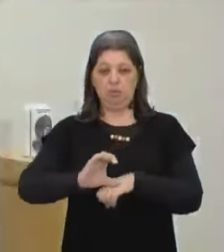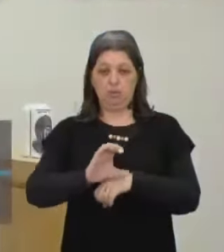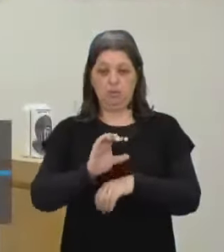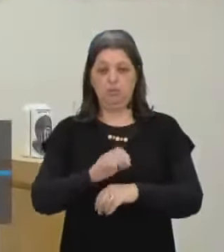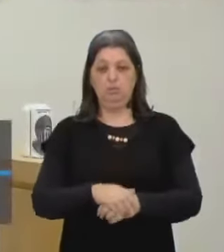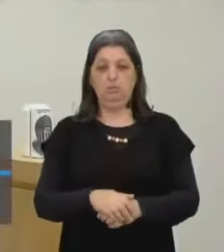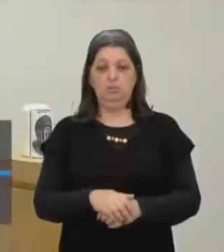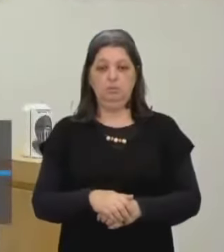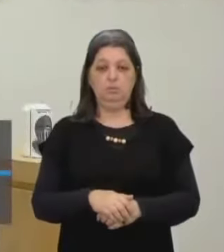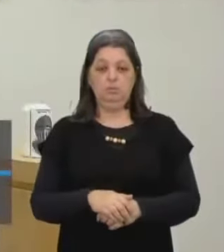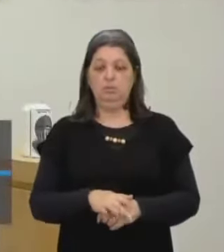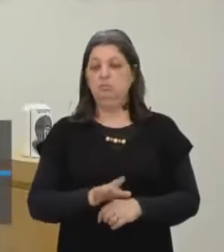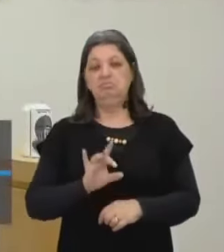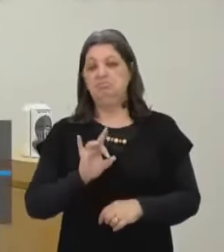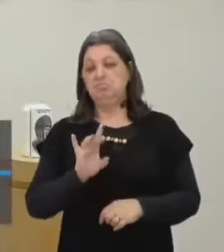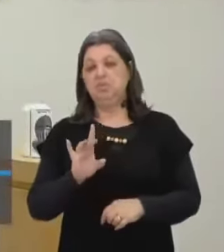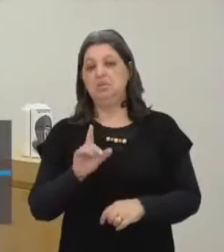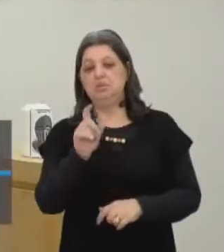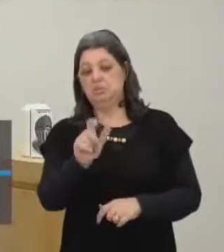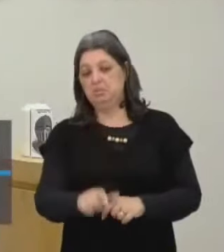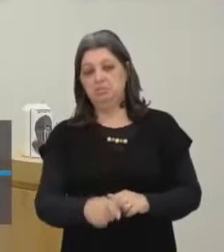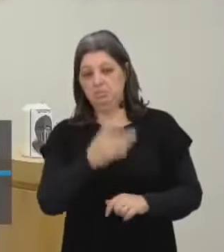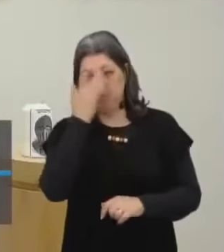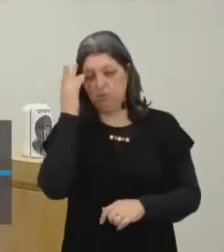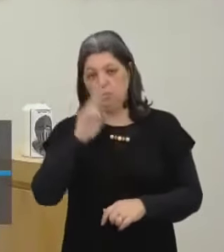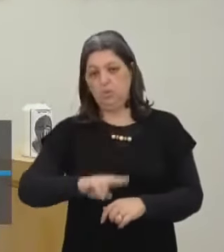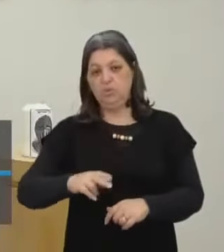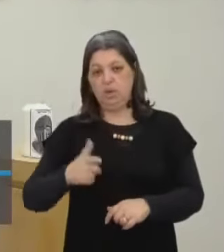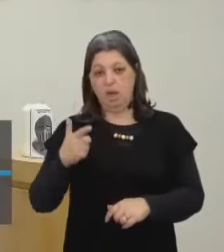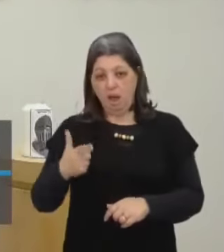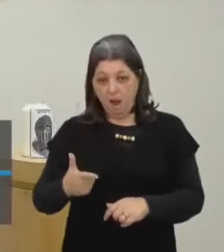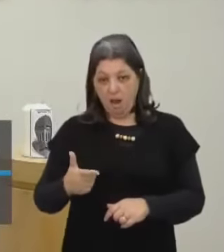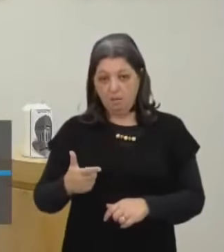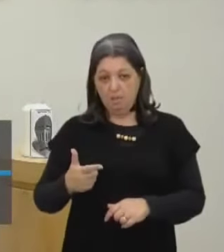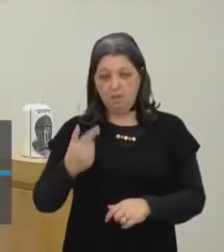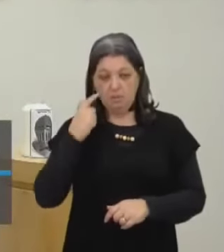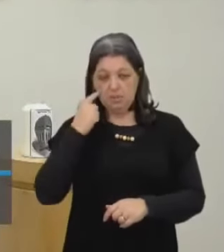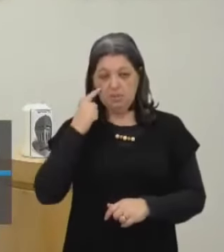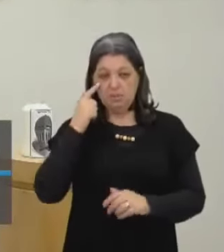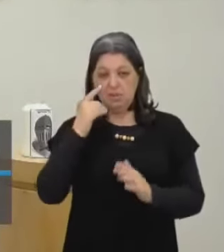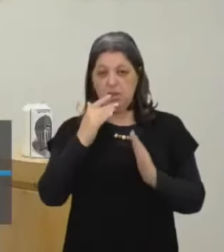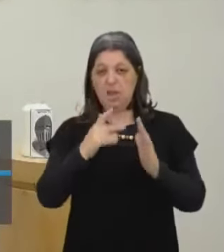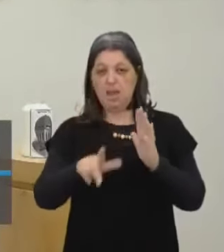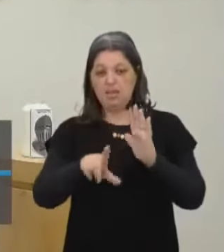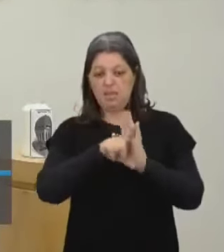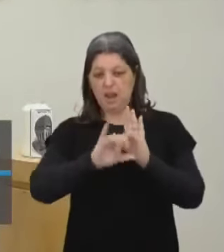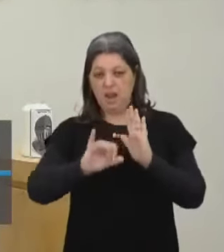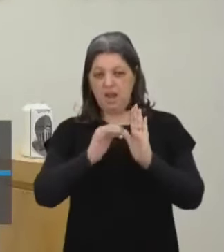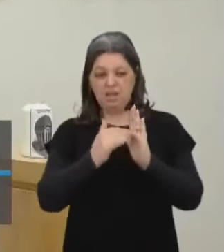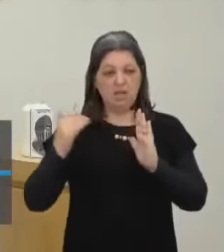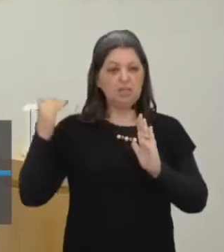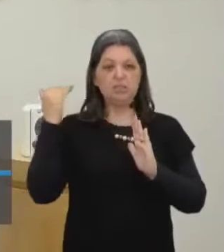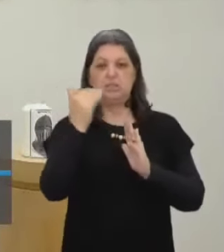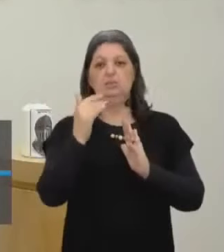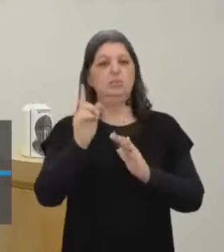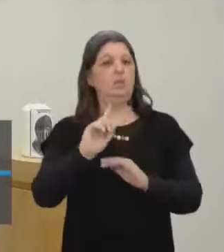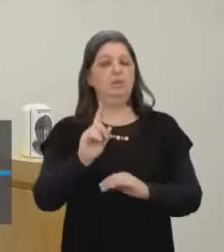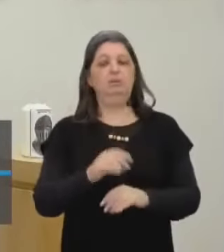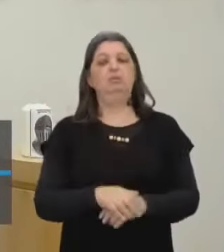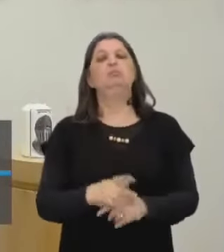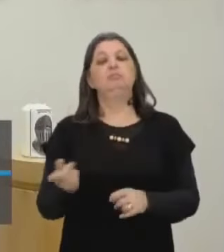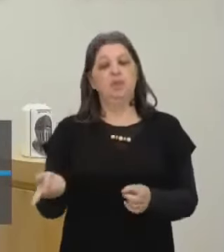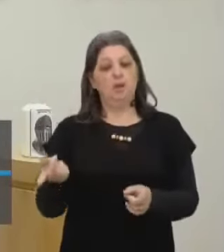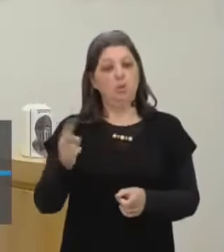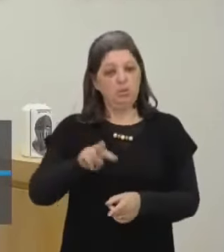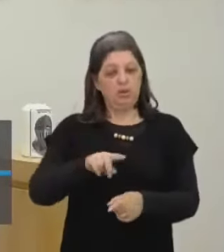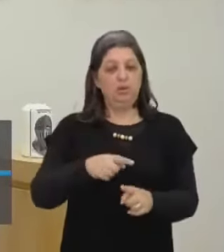Não é porque o sujeito tem armas Que ele está acima da lei É ao contrário Ele justamente tem